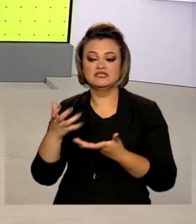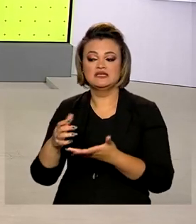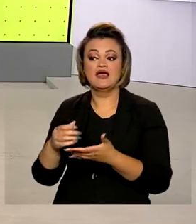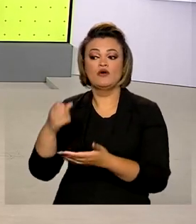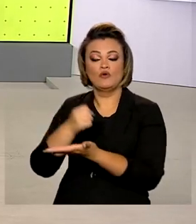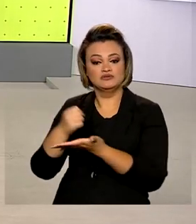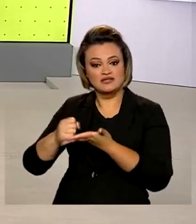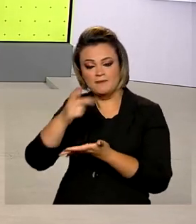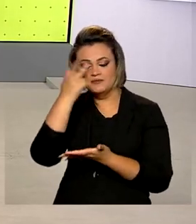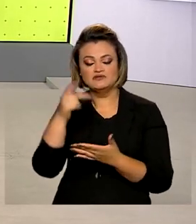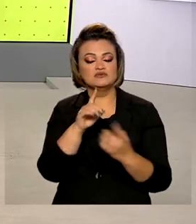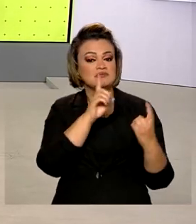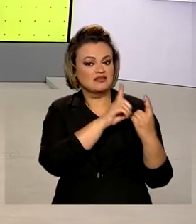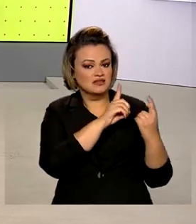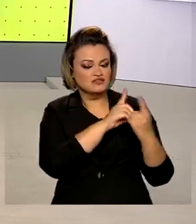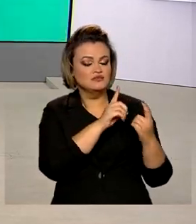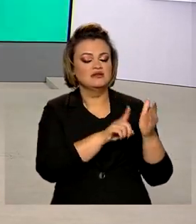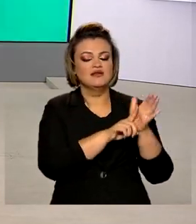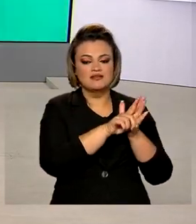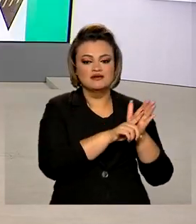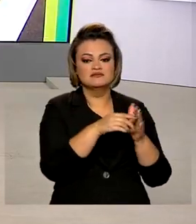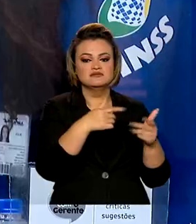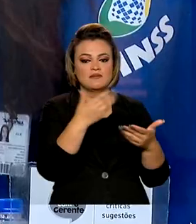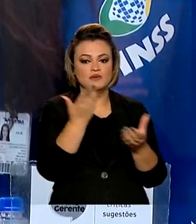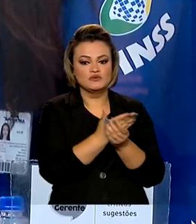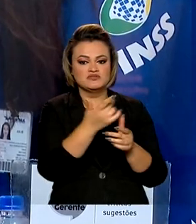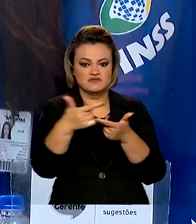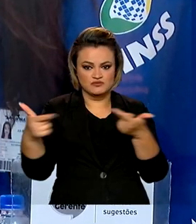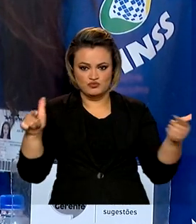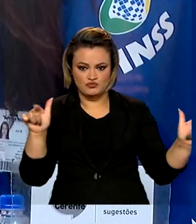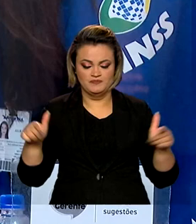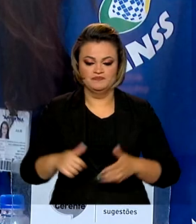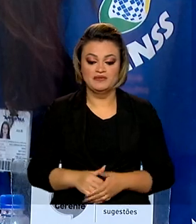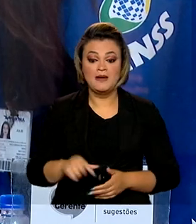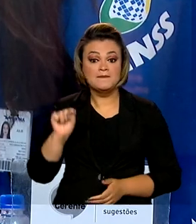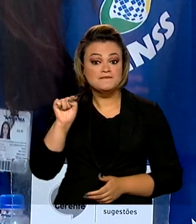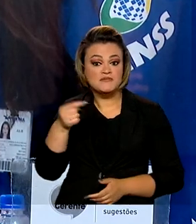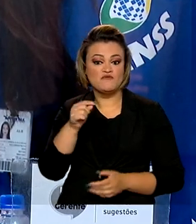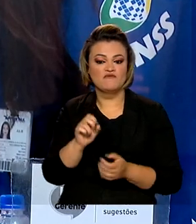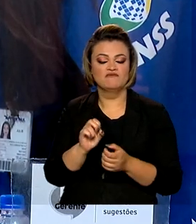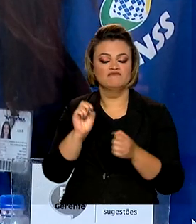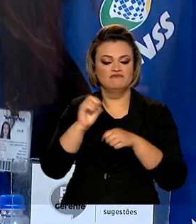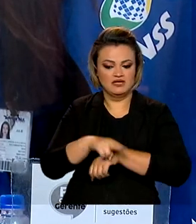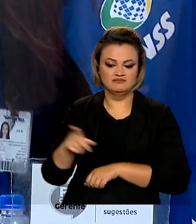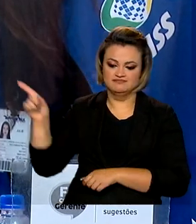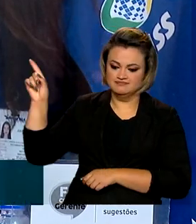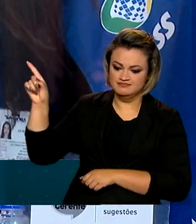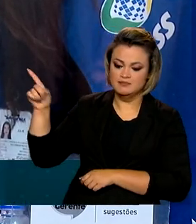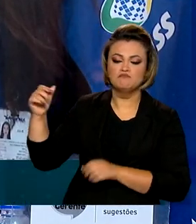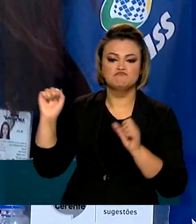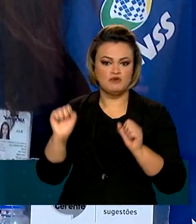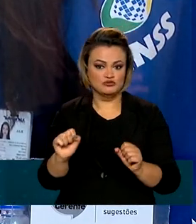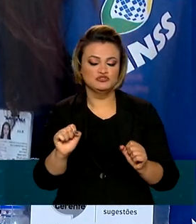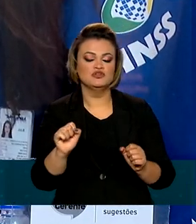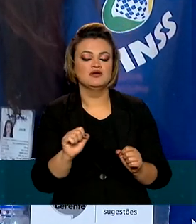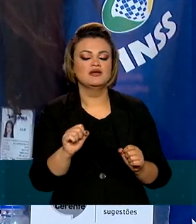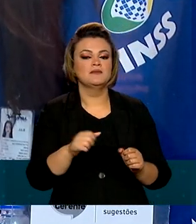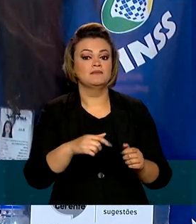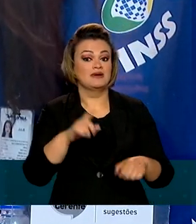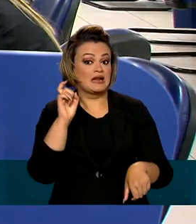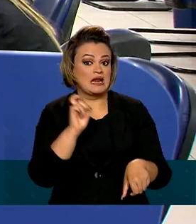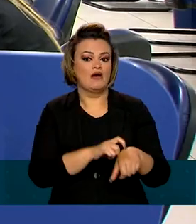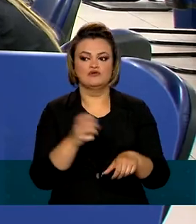público e nas análises de processos. São mil vagas para técnico de Seguro Social para ocupação